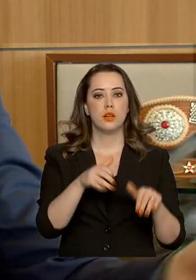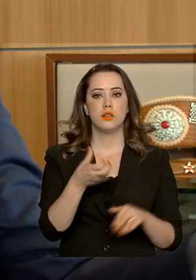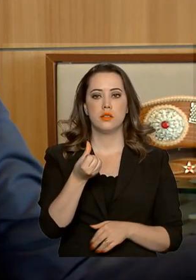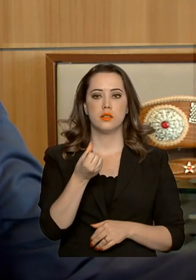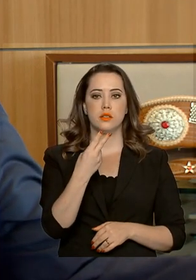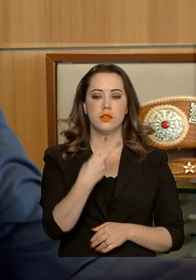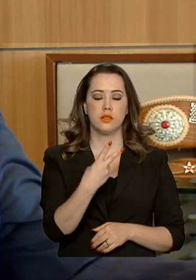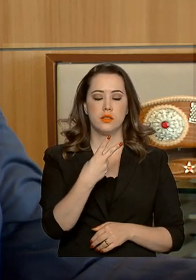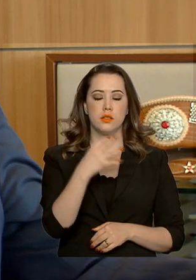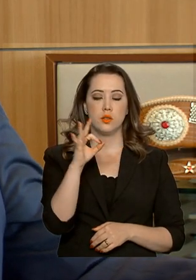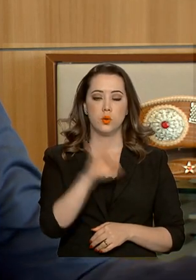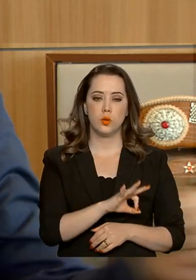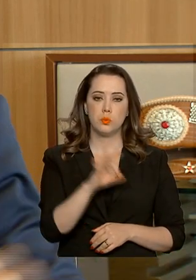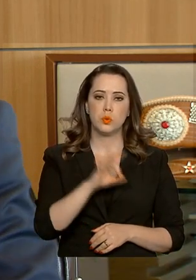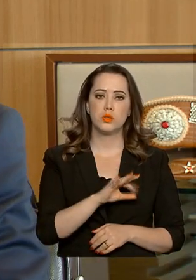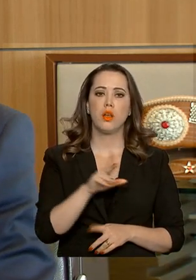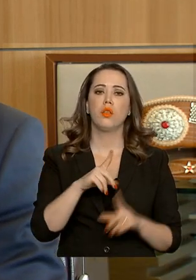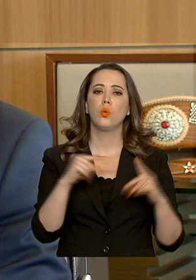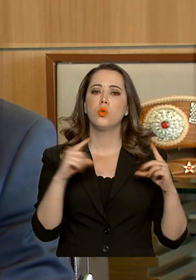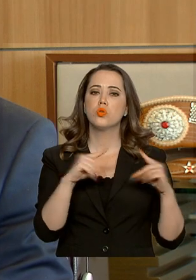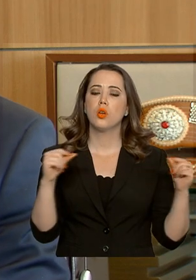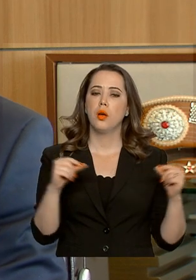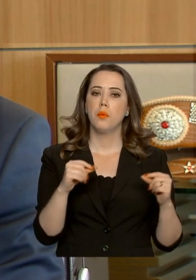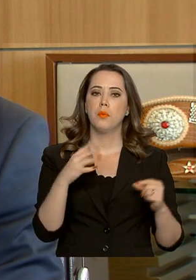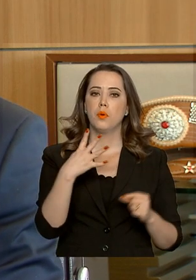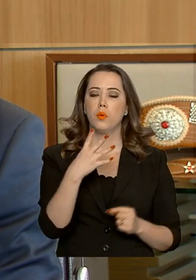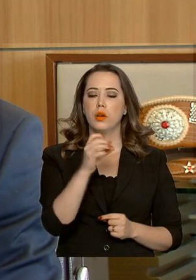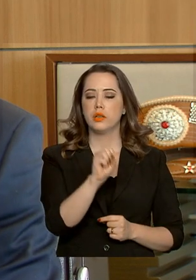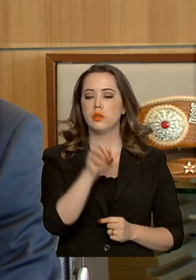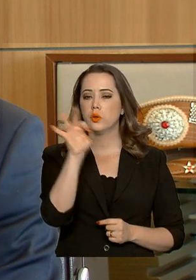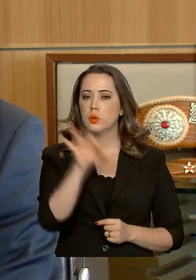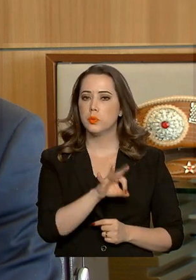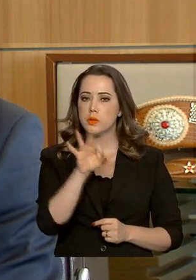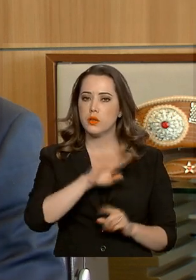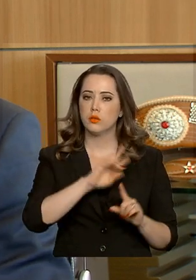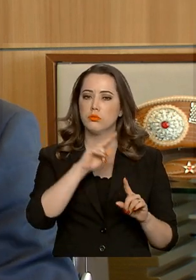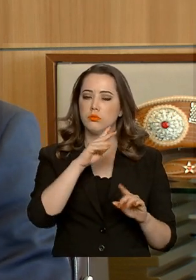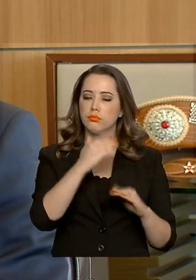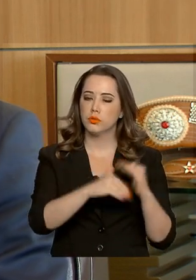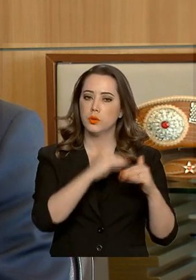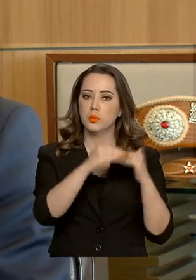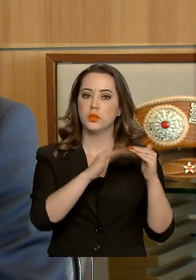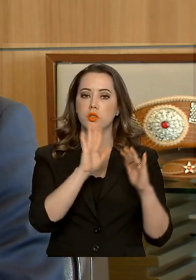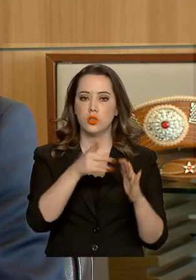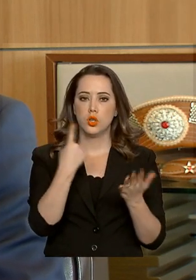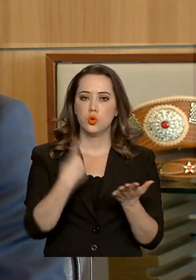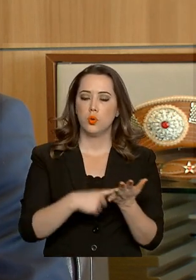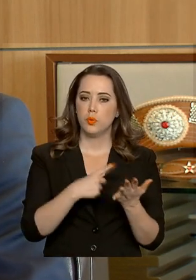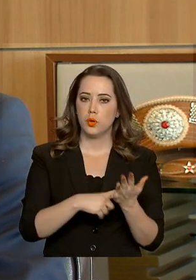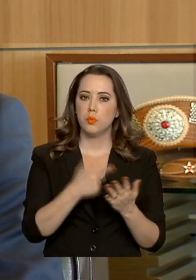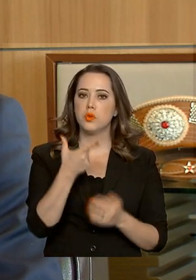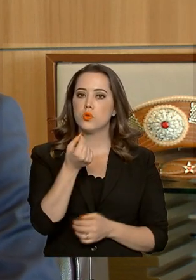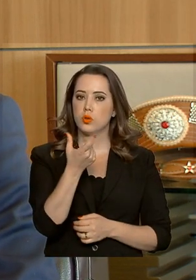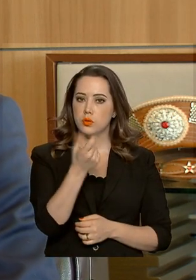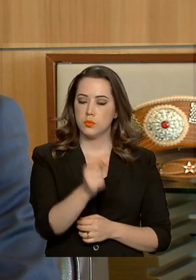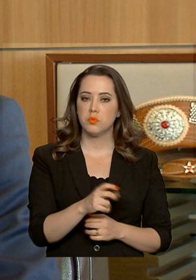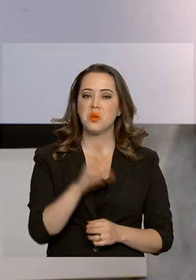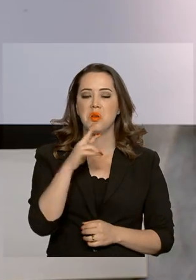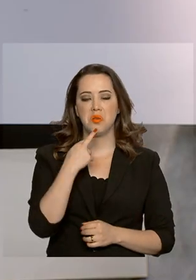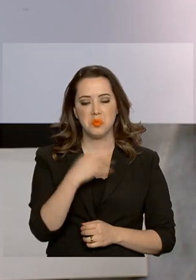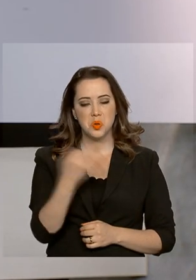41% de aumento desses turistas de reservas já confirmadas para 2020. São muito bons os resultados.